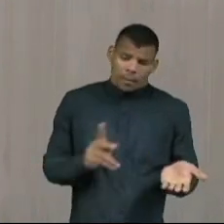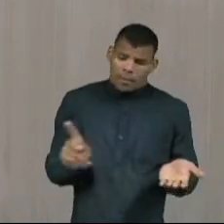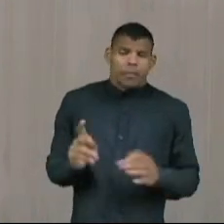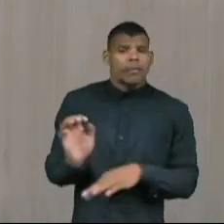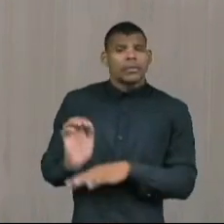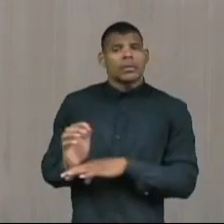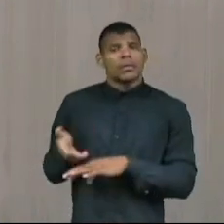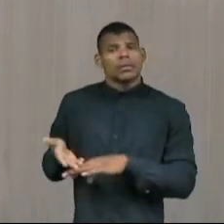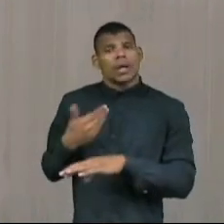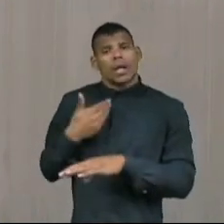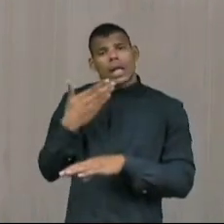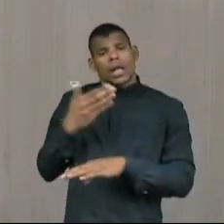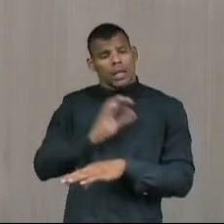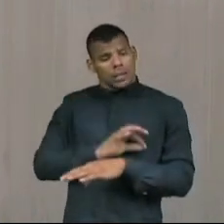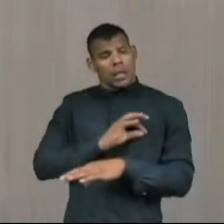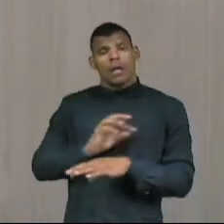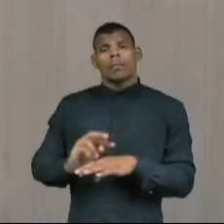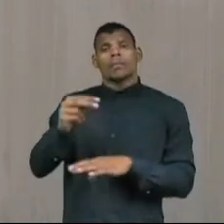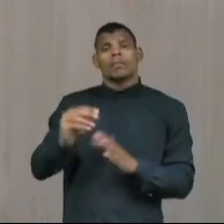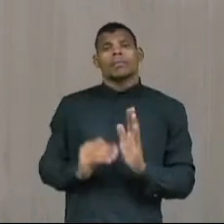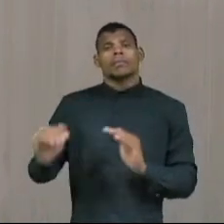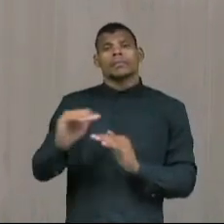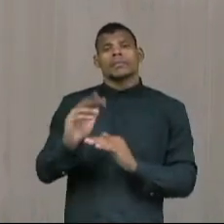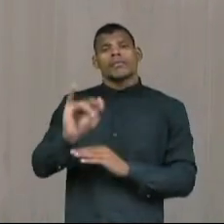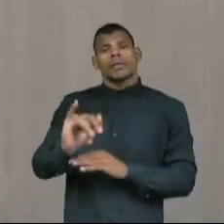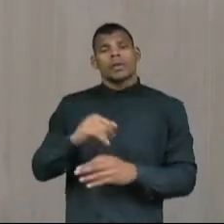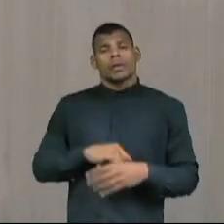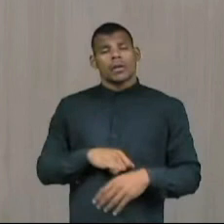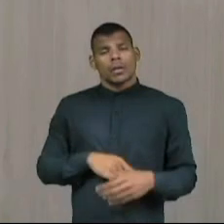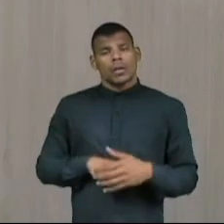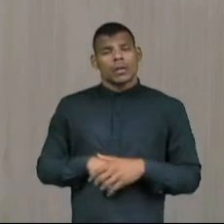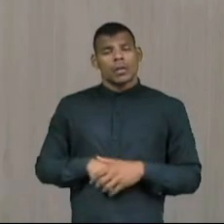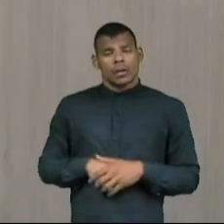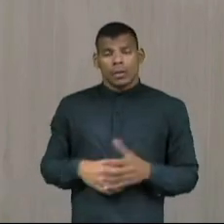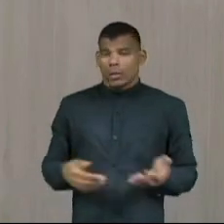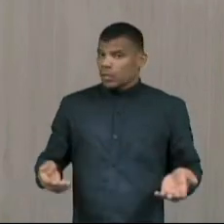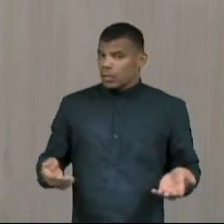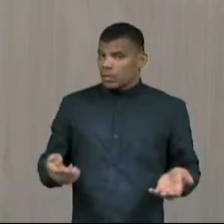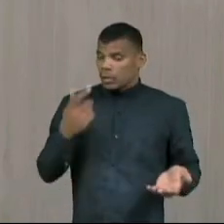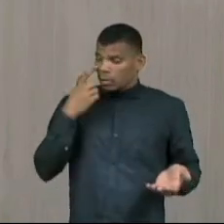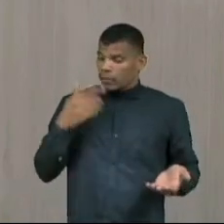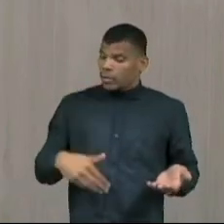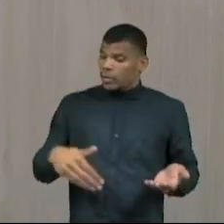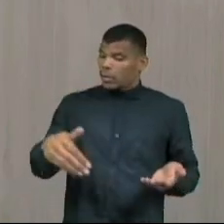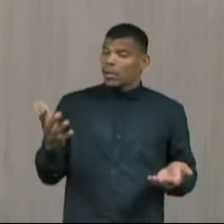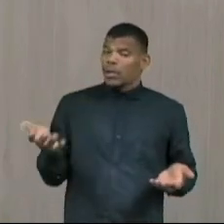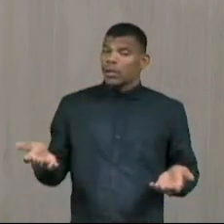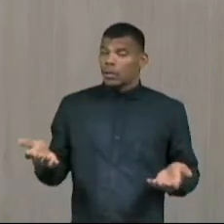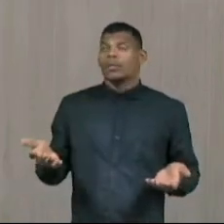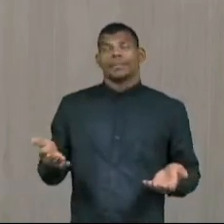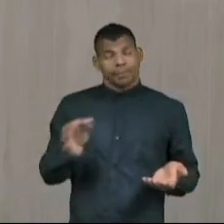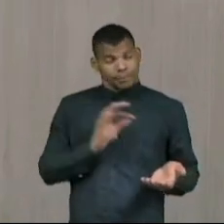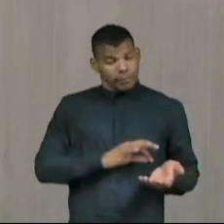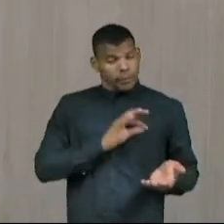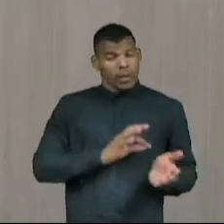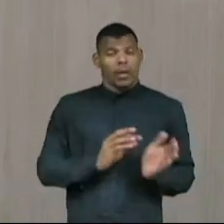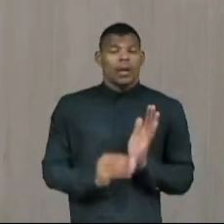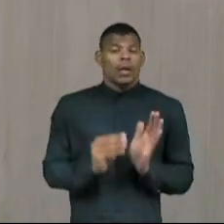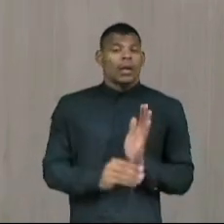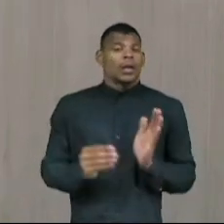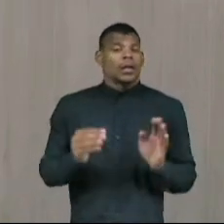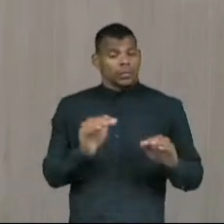ela é de briga, aí eu tenho certeza que o governo do estado vai mandar a mensagem, concedendo o piso dos